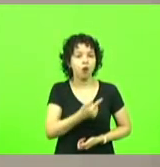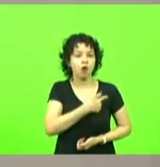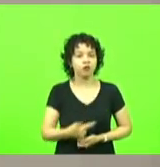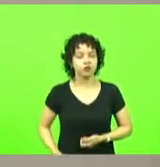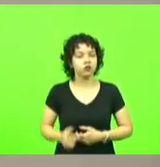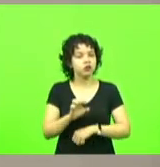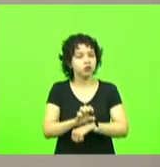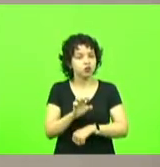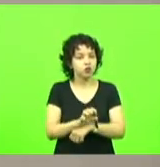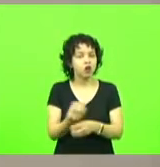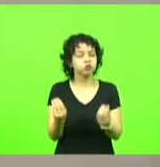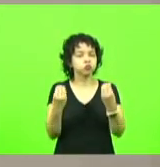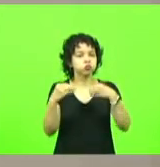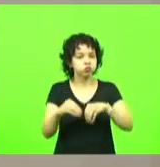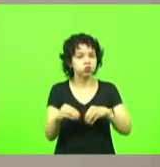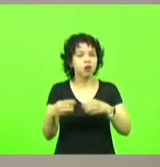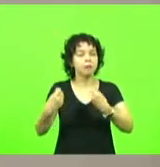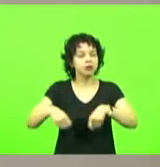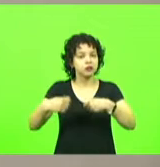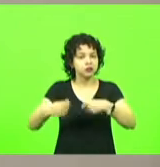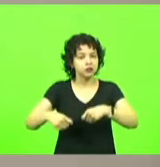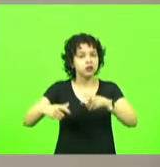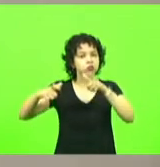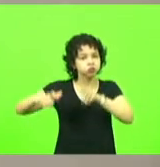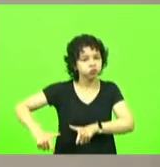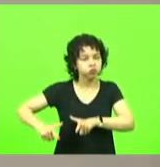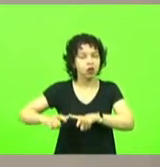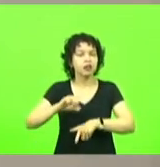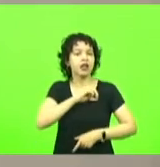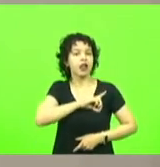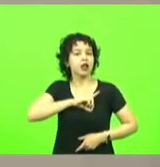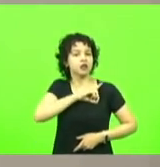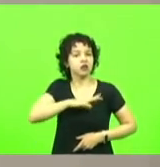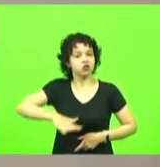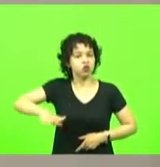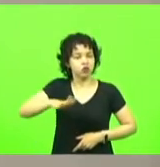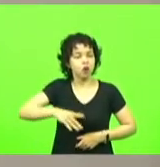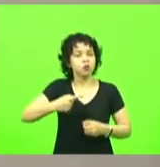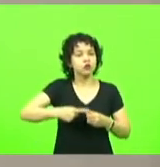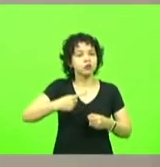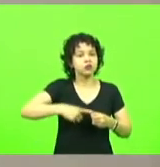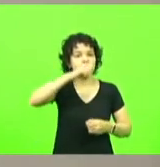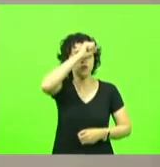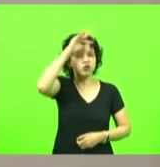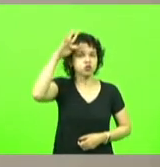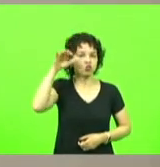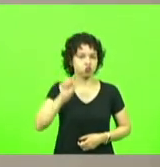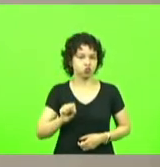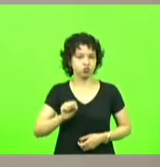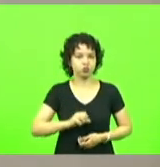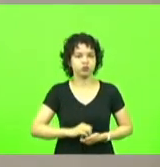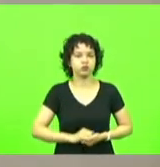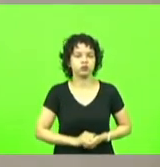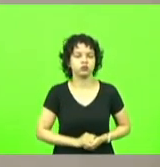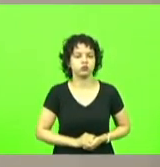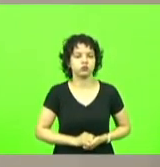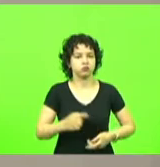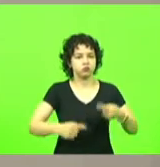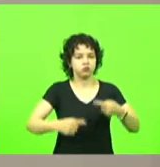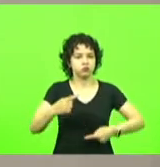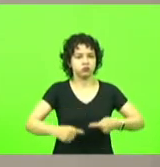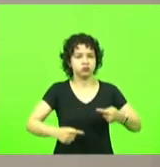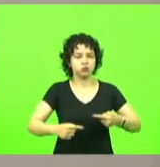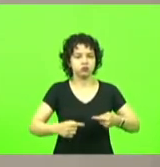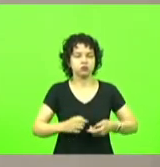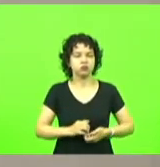implantação de uma delegacia regional de polícia civil no município de São Francisco do Sul em discussão não havendo quem